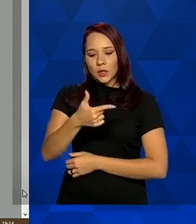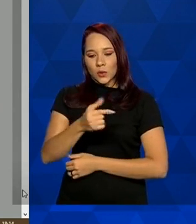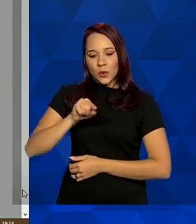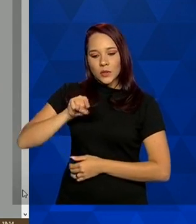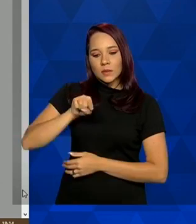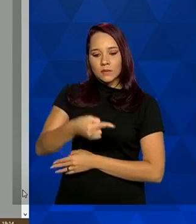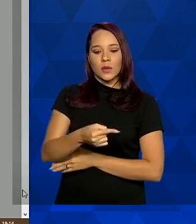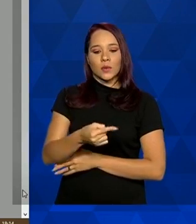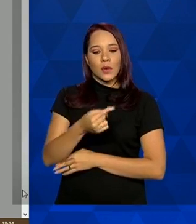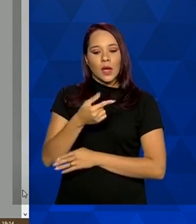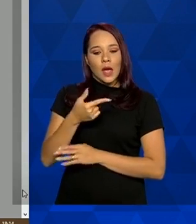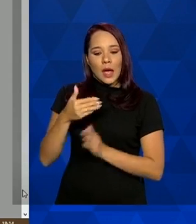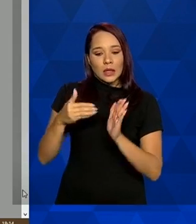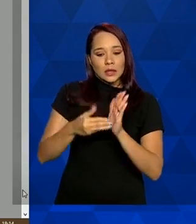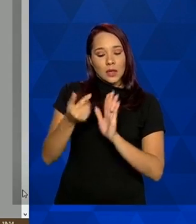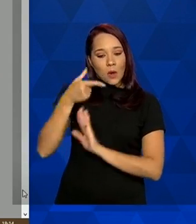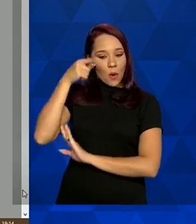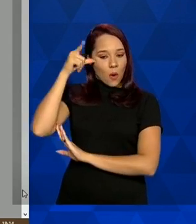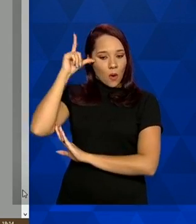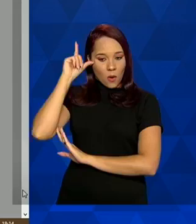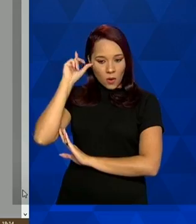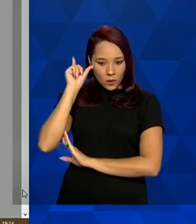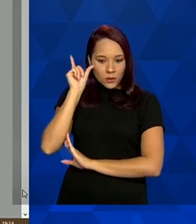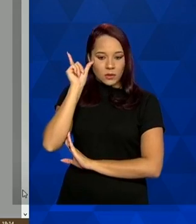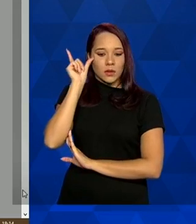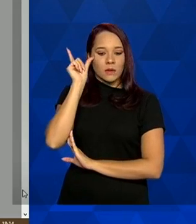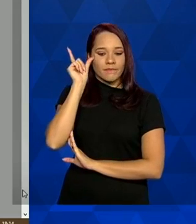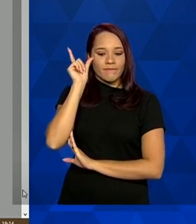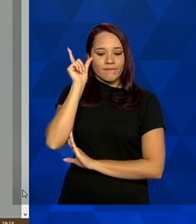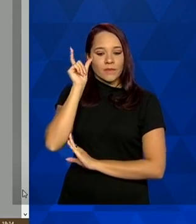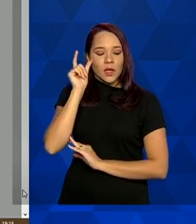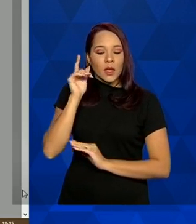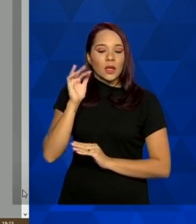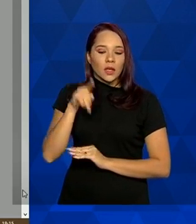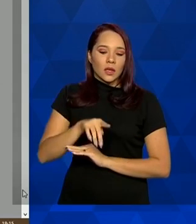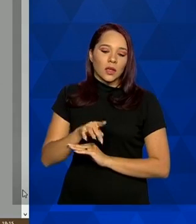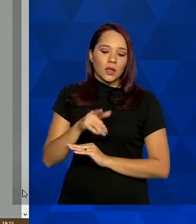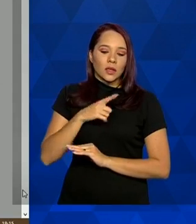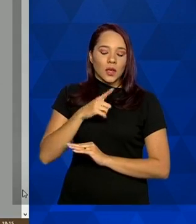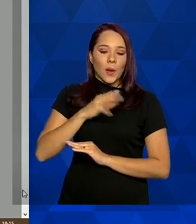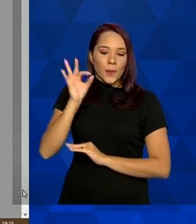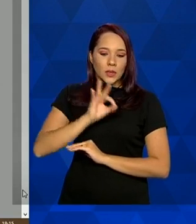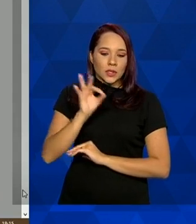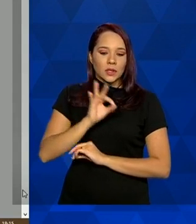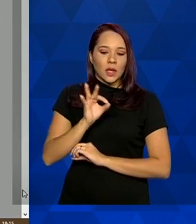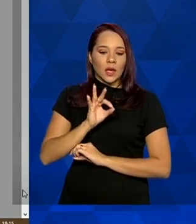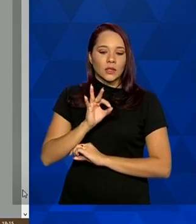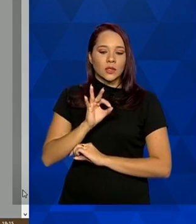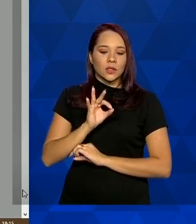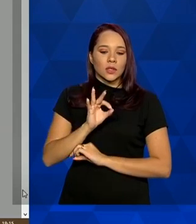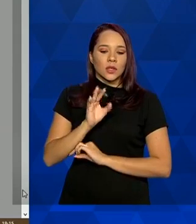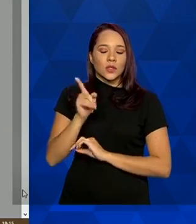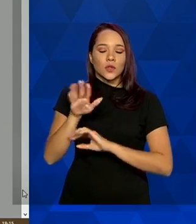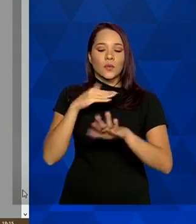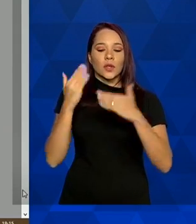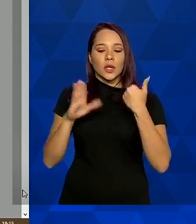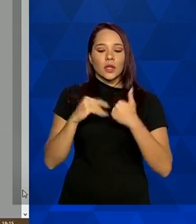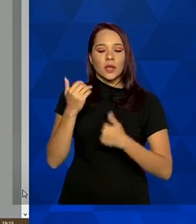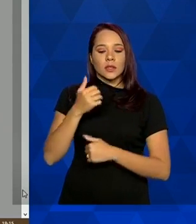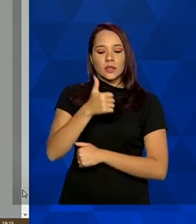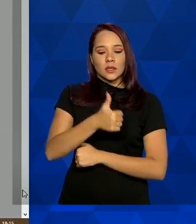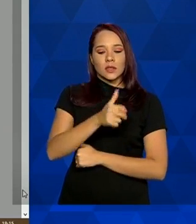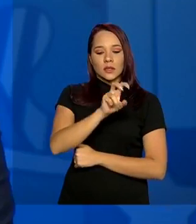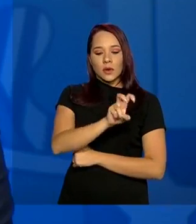até ontem, até a semana epidemiológica 23, dos quais a taxa de, a coeficiente de mortalidade foi